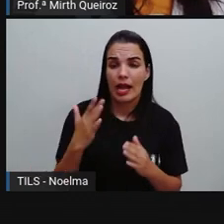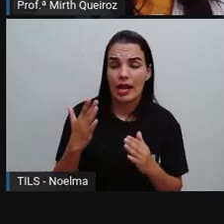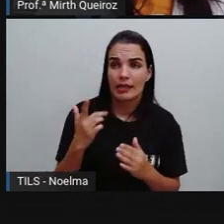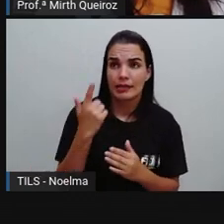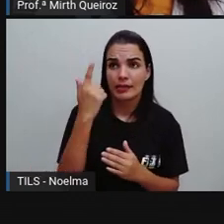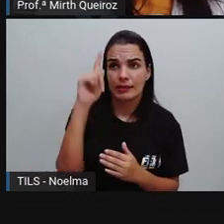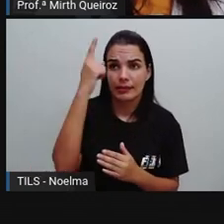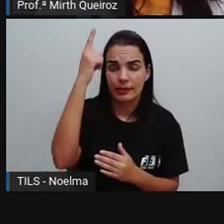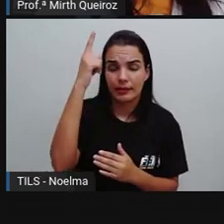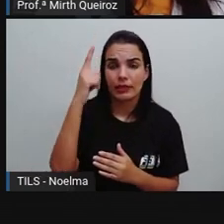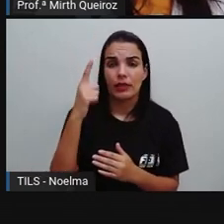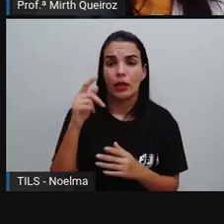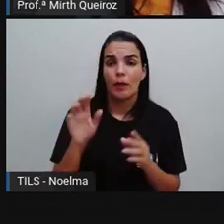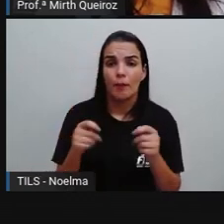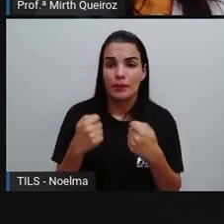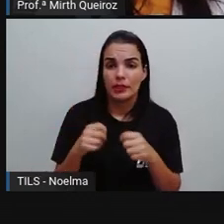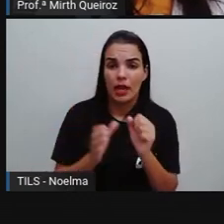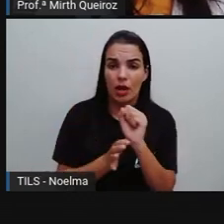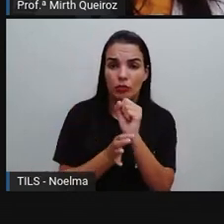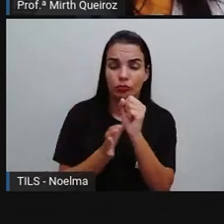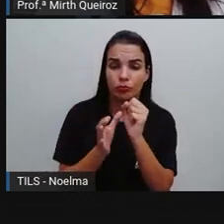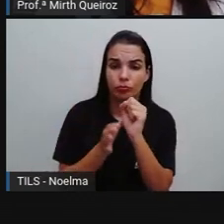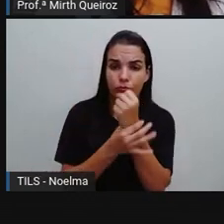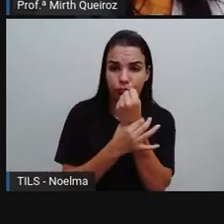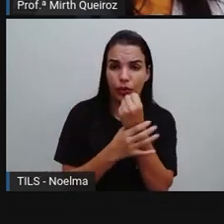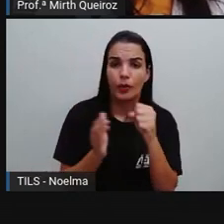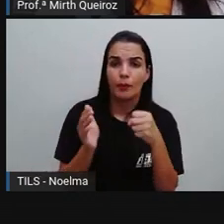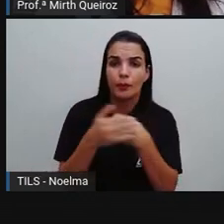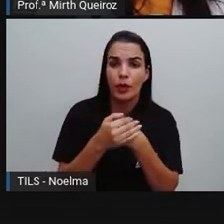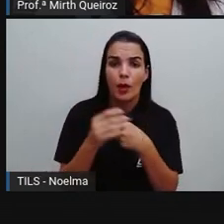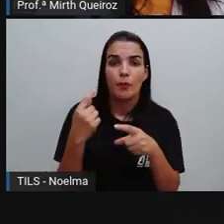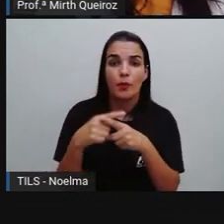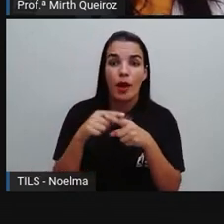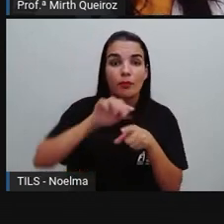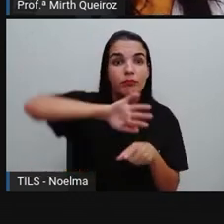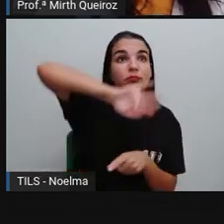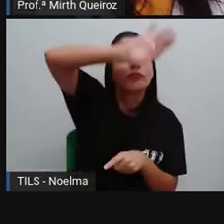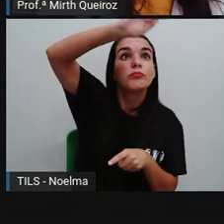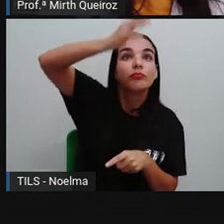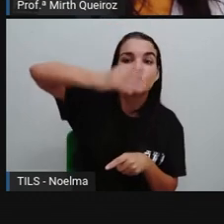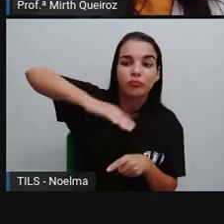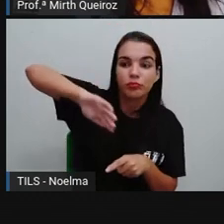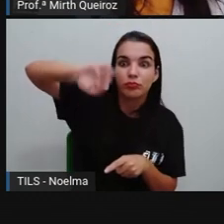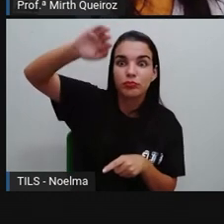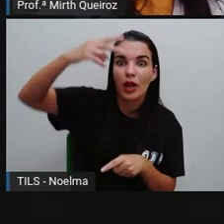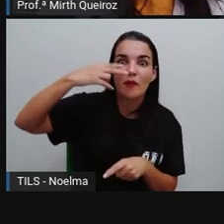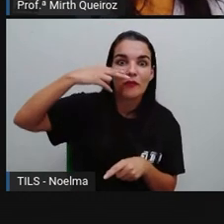lugar mais alto. Era alto porque estava na montanha, dava para ver tudo.